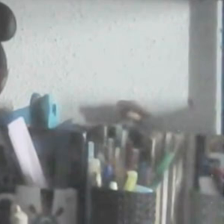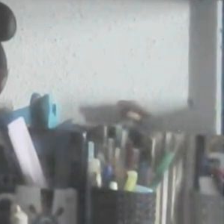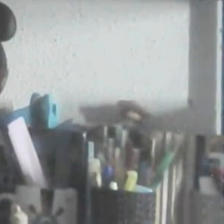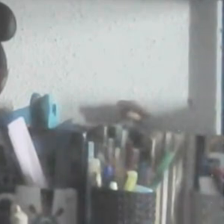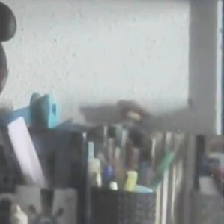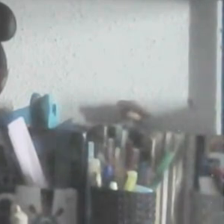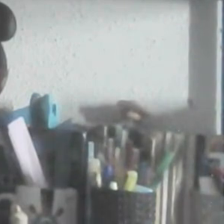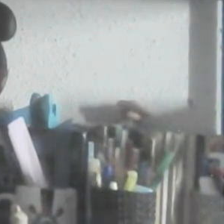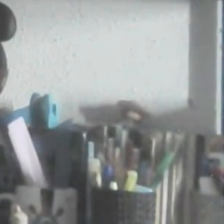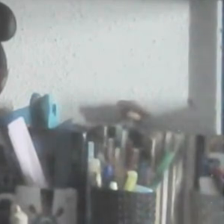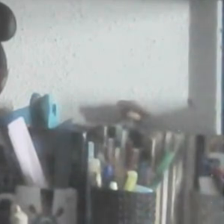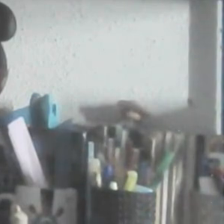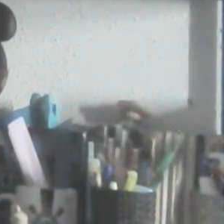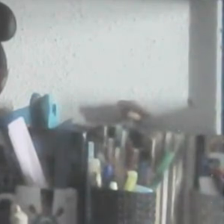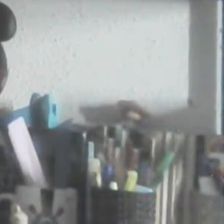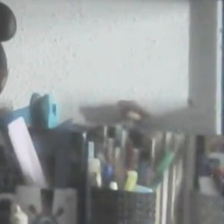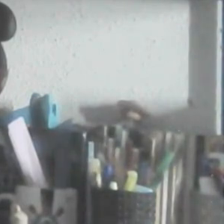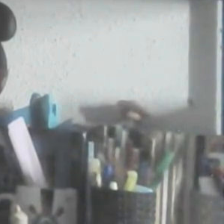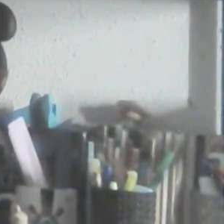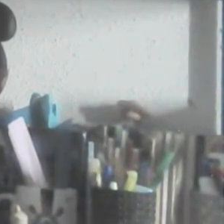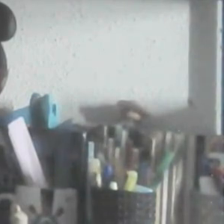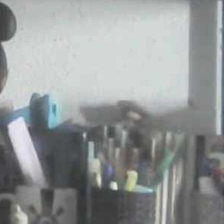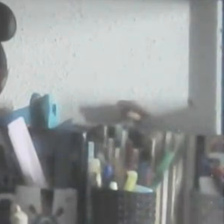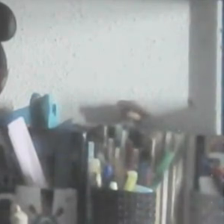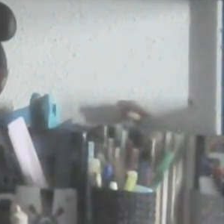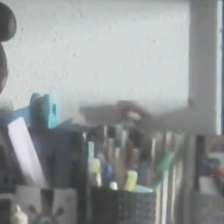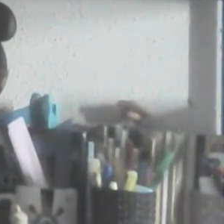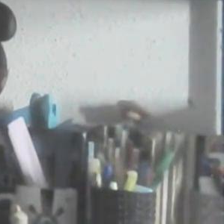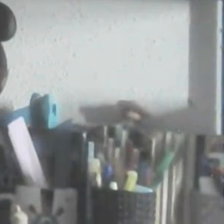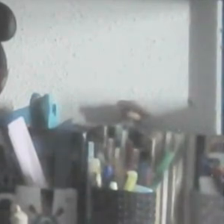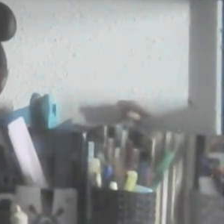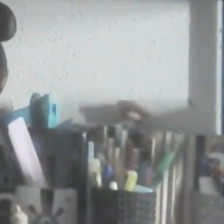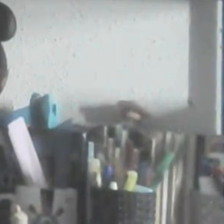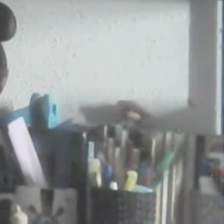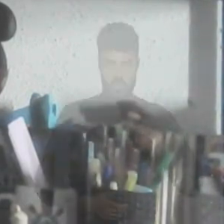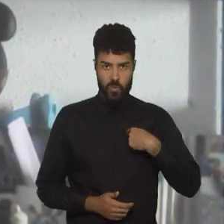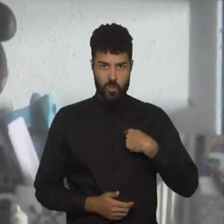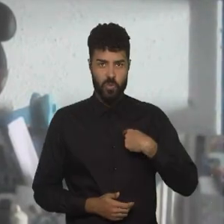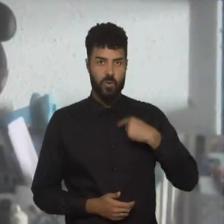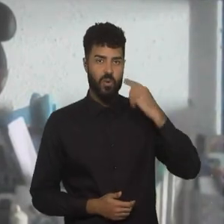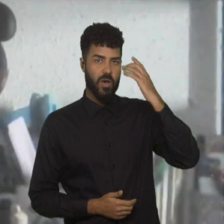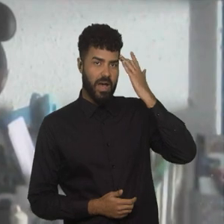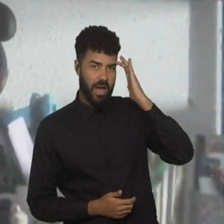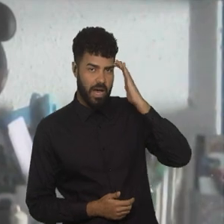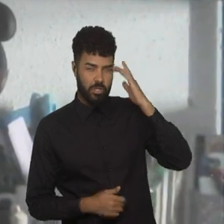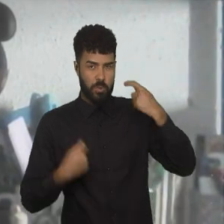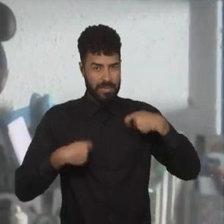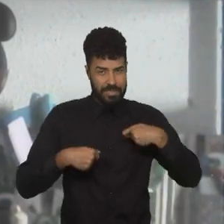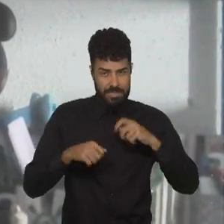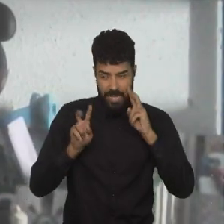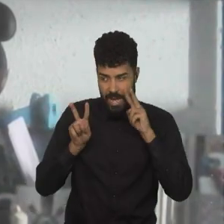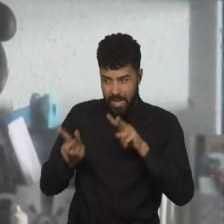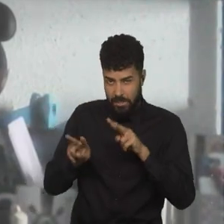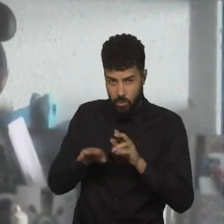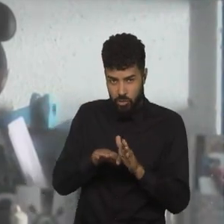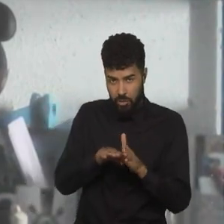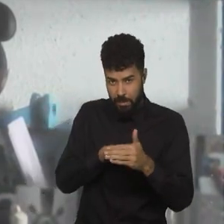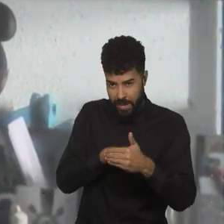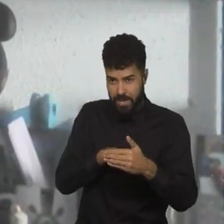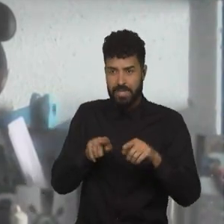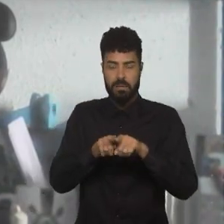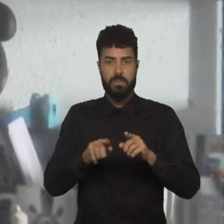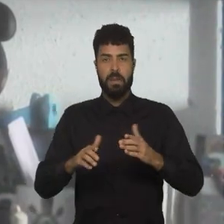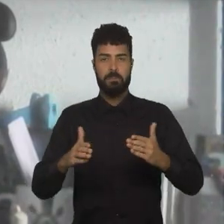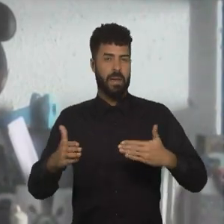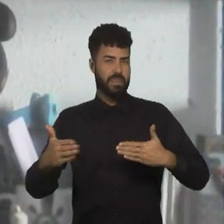e a gente não dar o ataque para frente, então, eu acho que, realmente, a gente precisa ficar ligado com a Jamaica, até com o Panamá, a gente fica, ah,